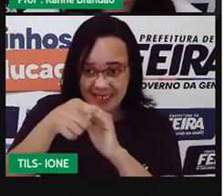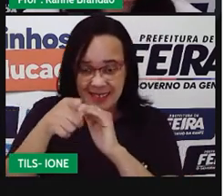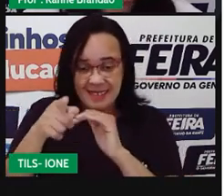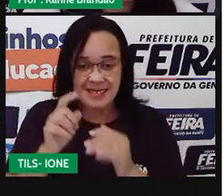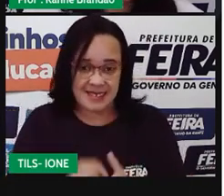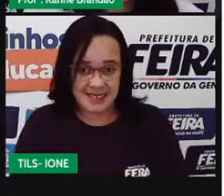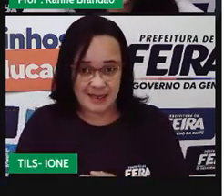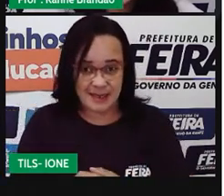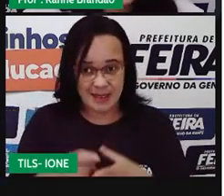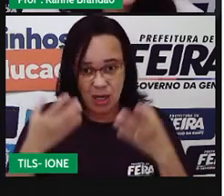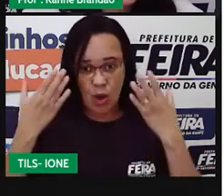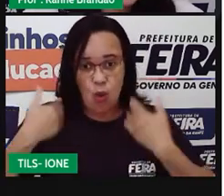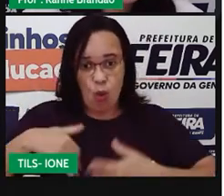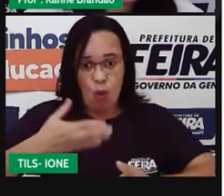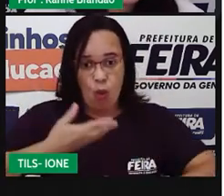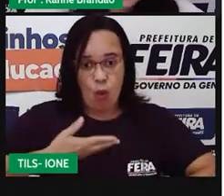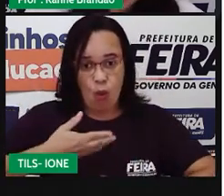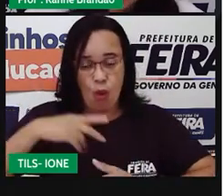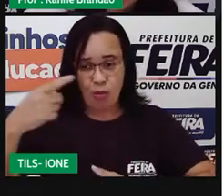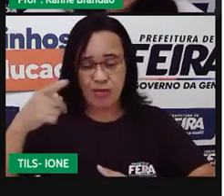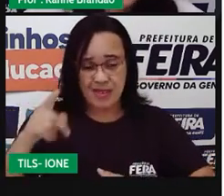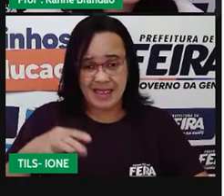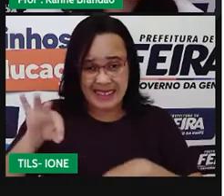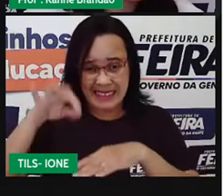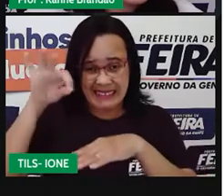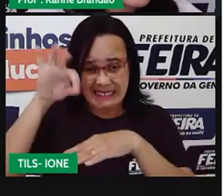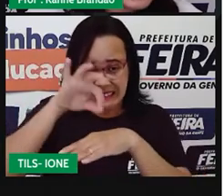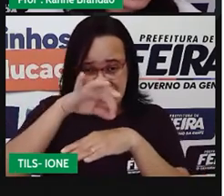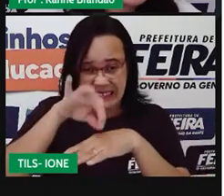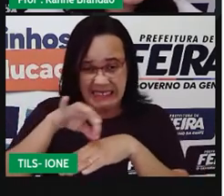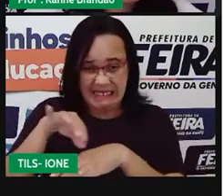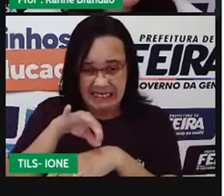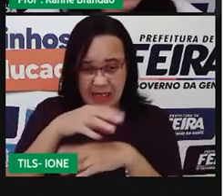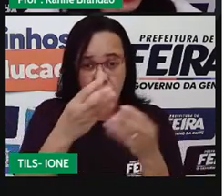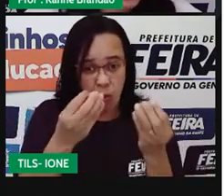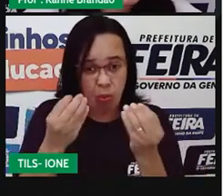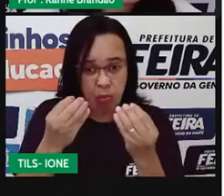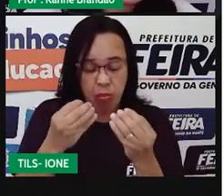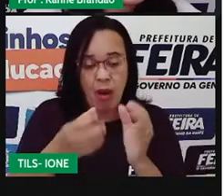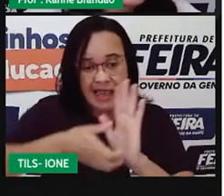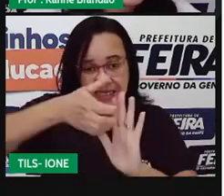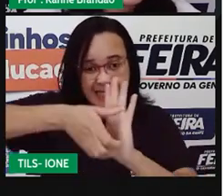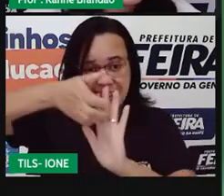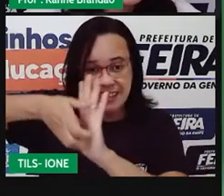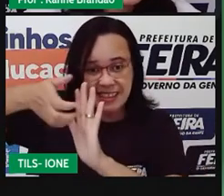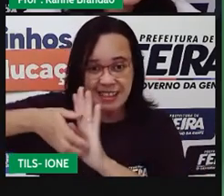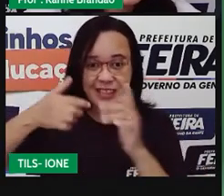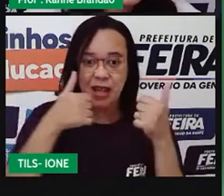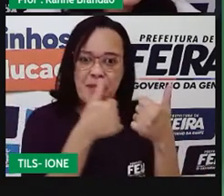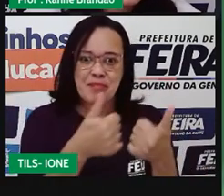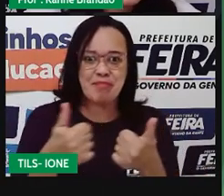causar doenças incômodas nela. Uma relação de protocooperação.